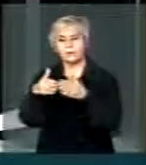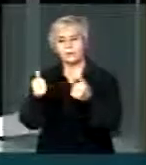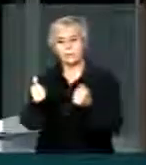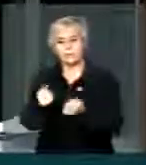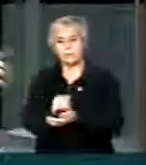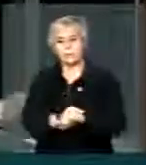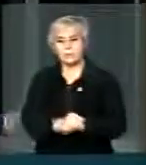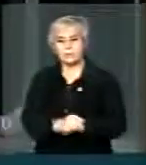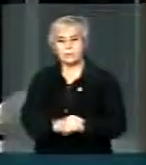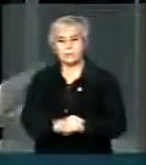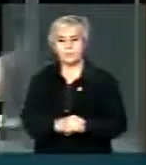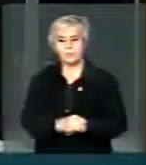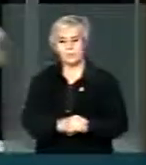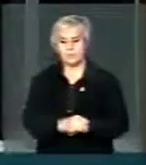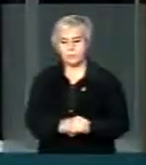obrigado.